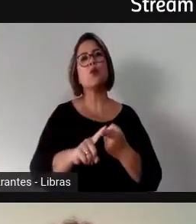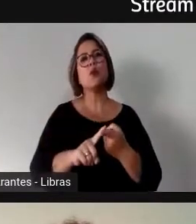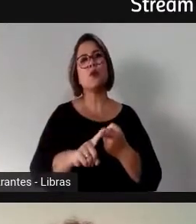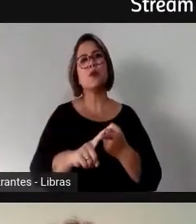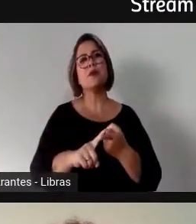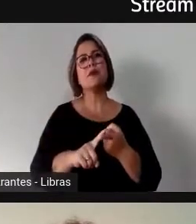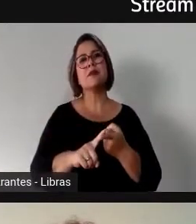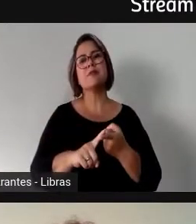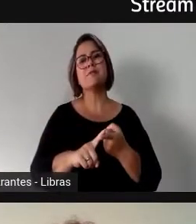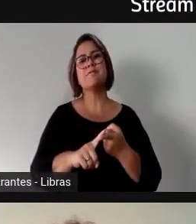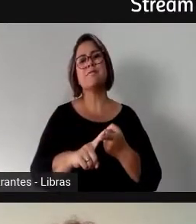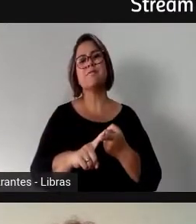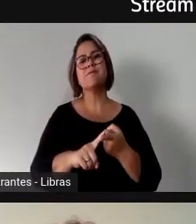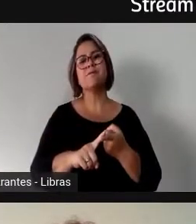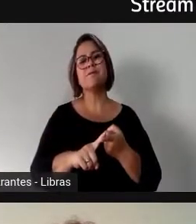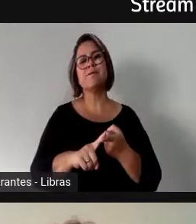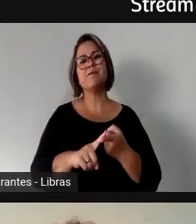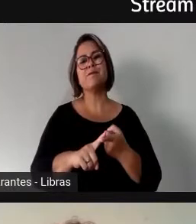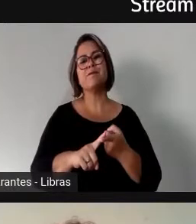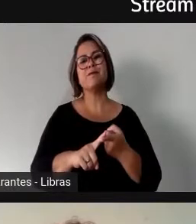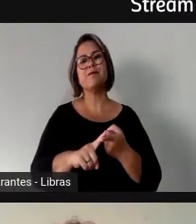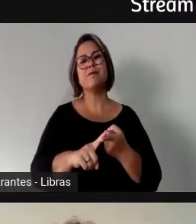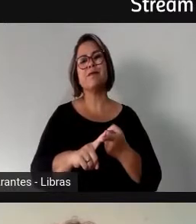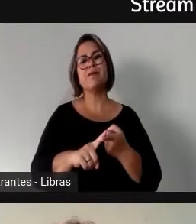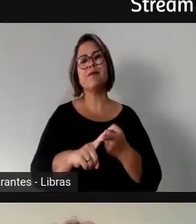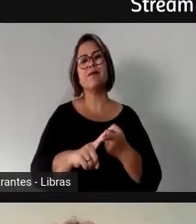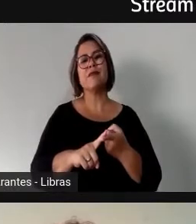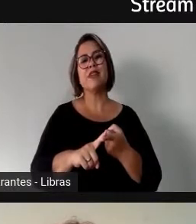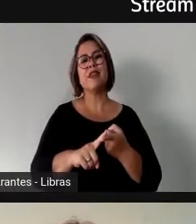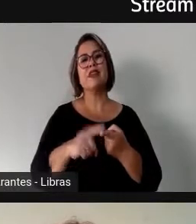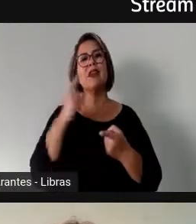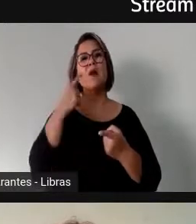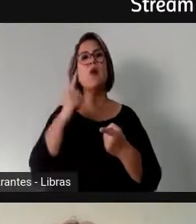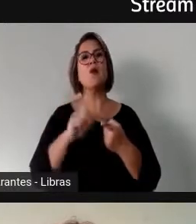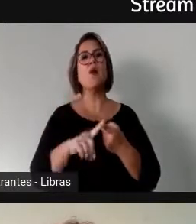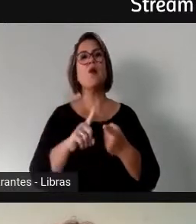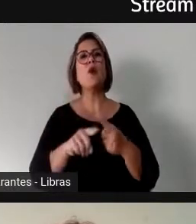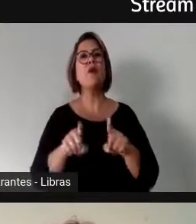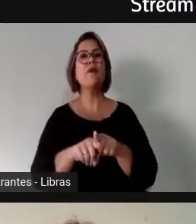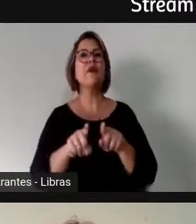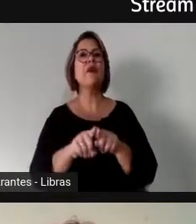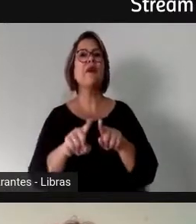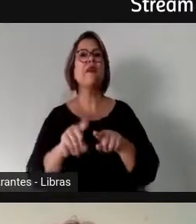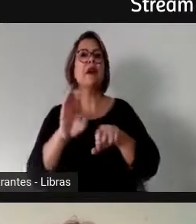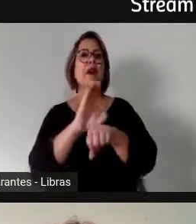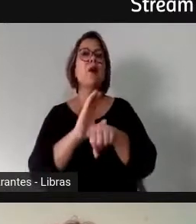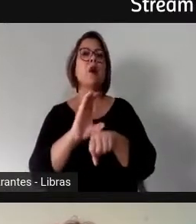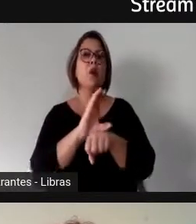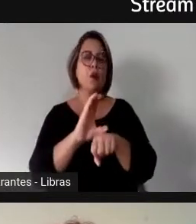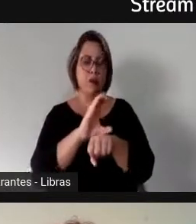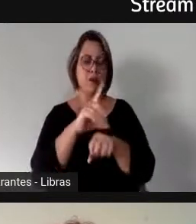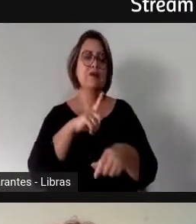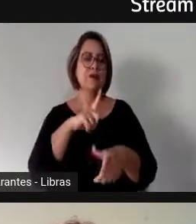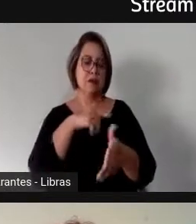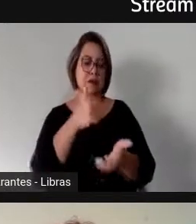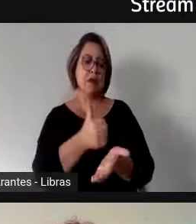por exemplo, assim, né, eu concordo que a Constituição já dá o apoio, né,